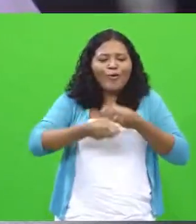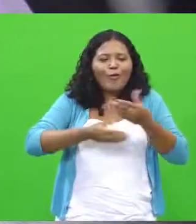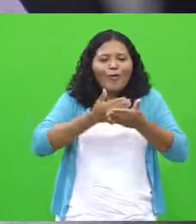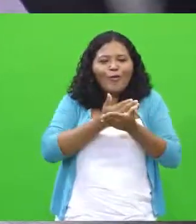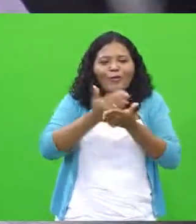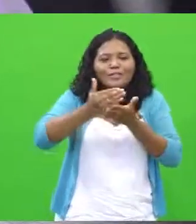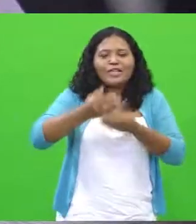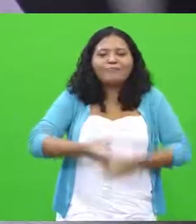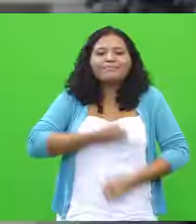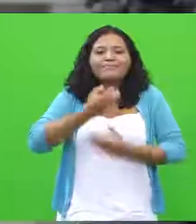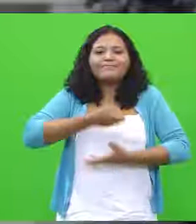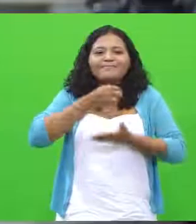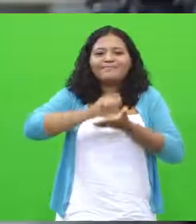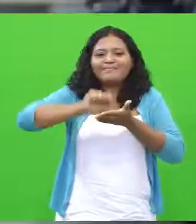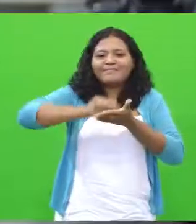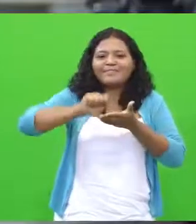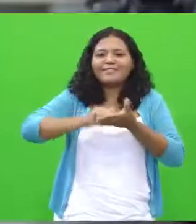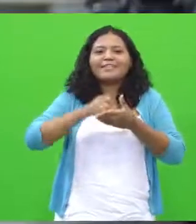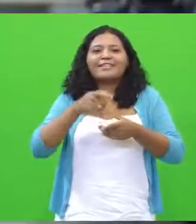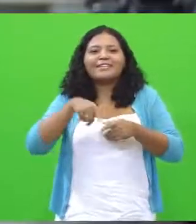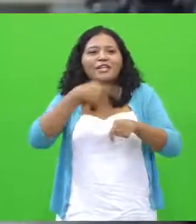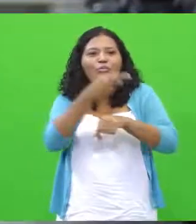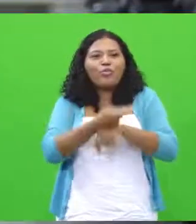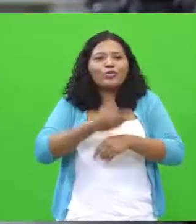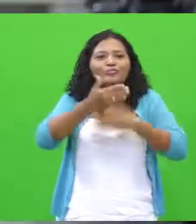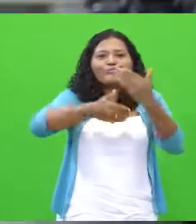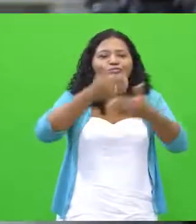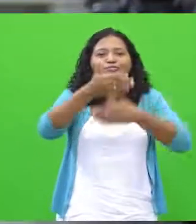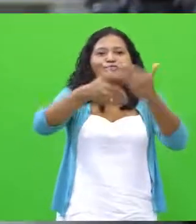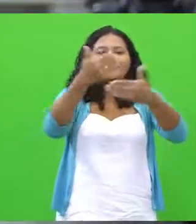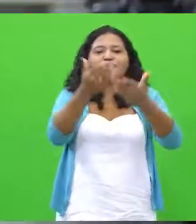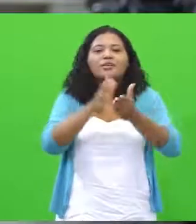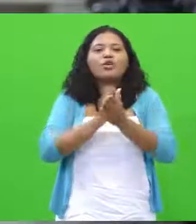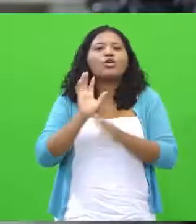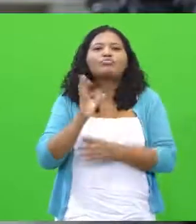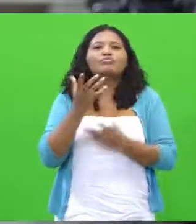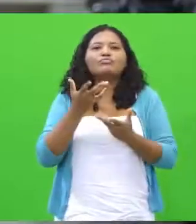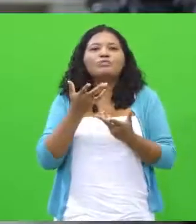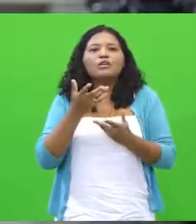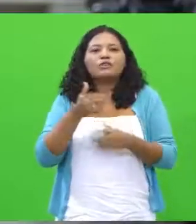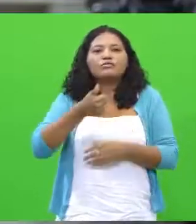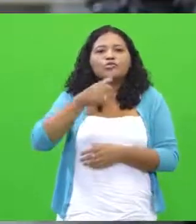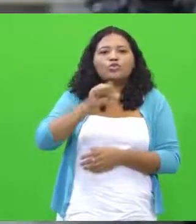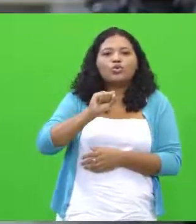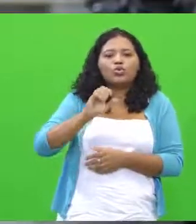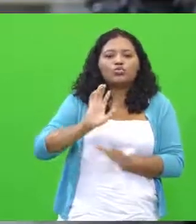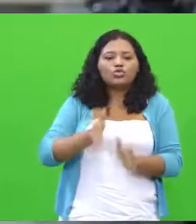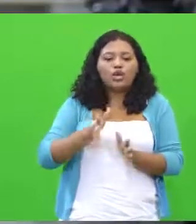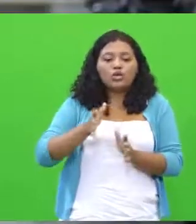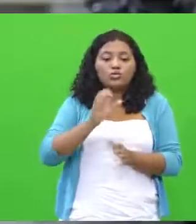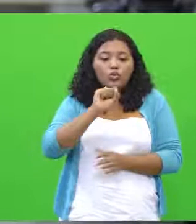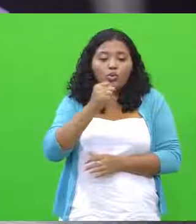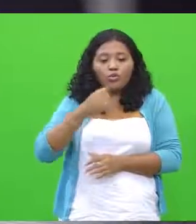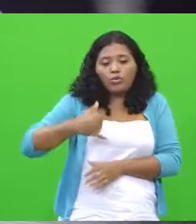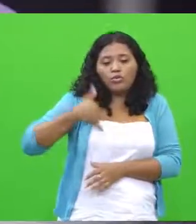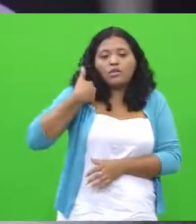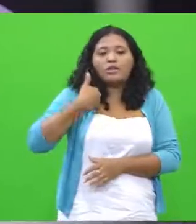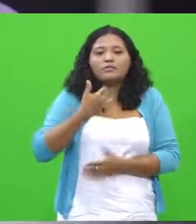se tornaram historiadores, prosadores, poetas. Então, o é que acontece? Desde os oito anos eu já escrevia. E eu fui muito influenciado por alguns